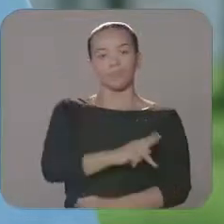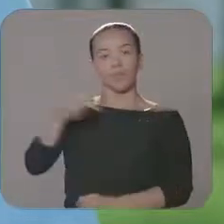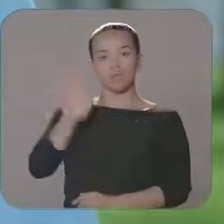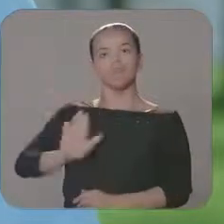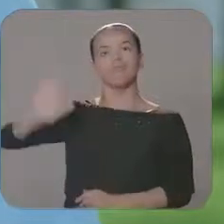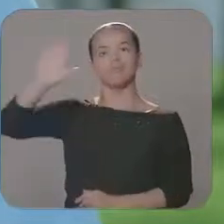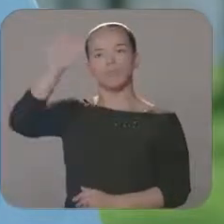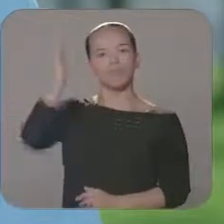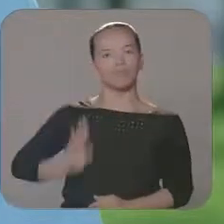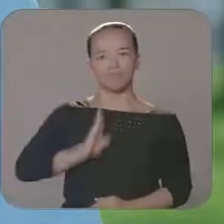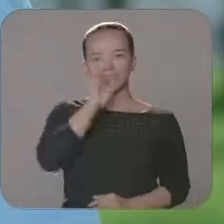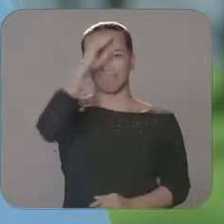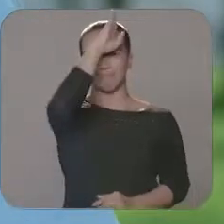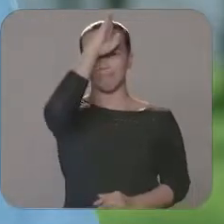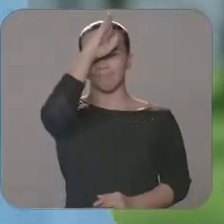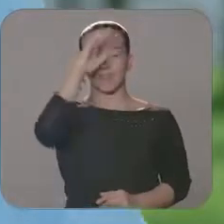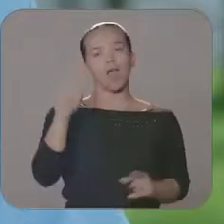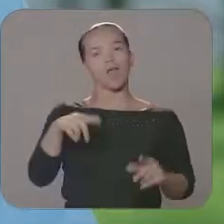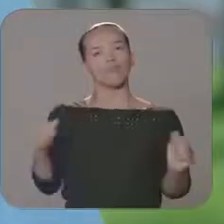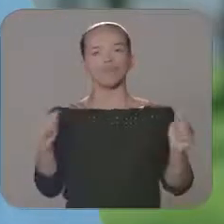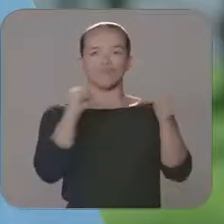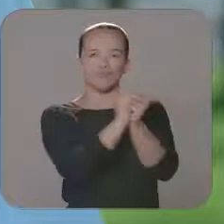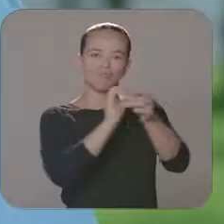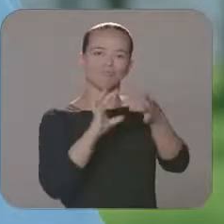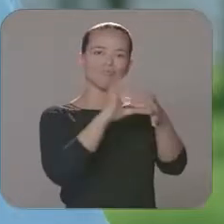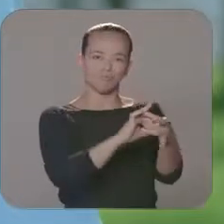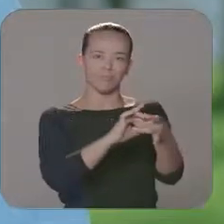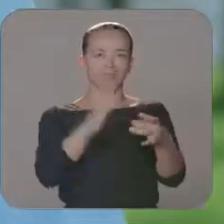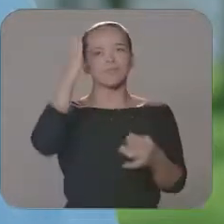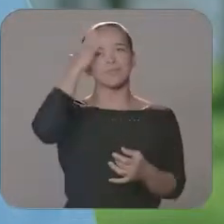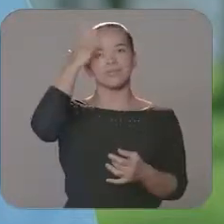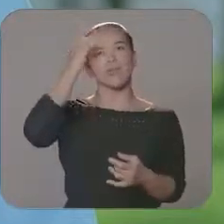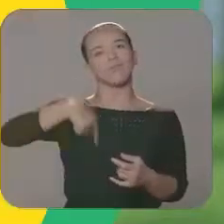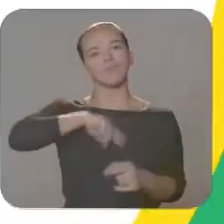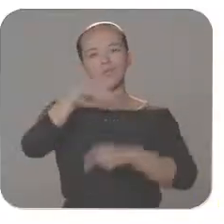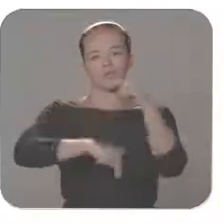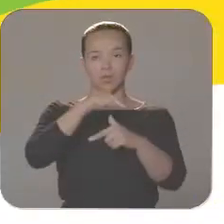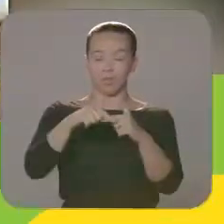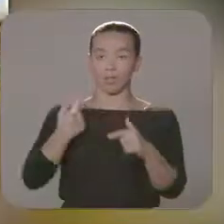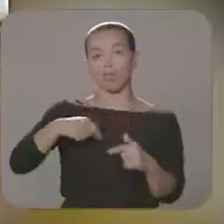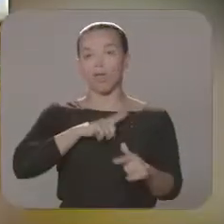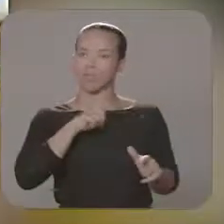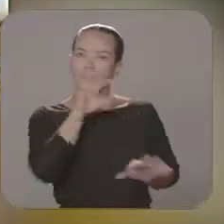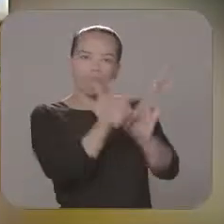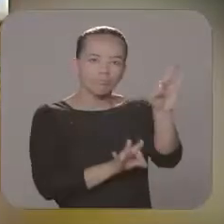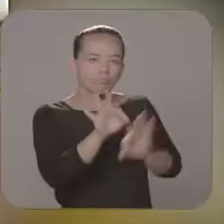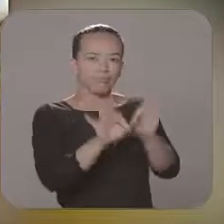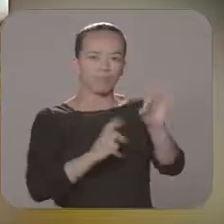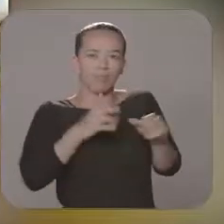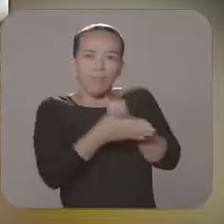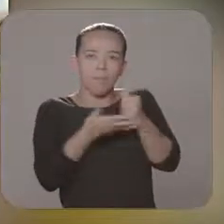presidência, Jair Bolsonaro, que faz parte da nossa coligação, reconhece o nosso trabalho. Nós temos um plano